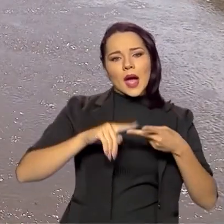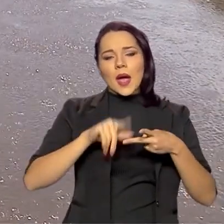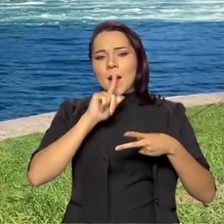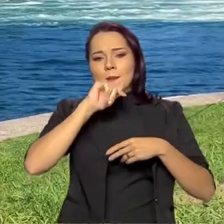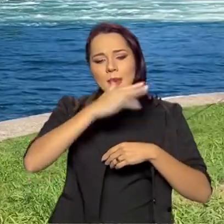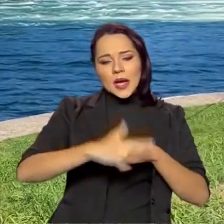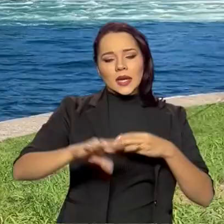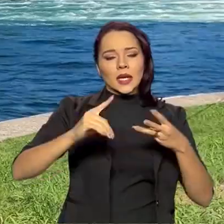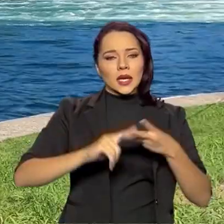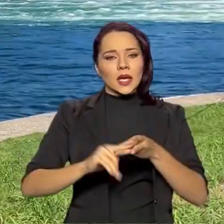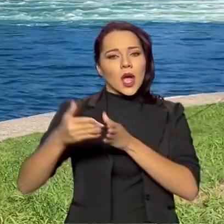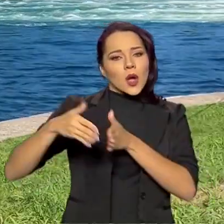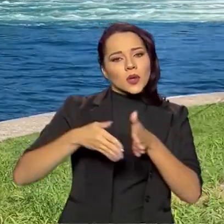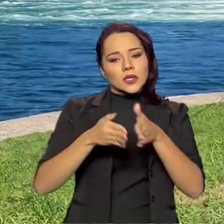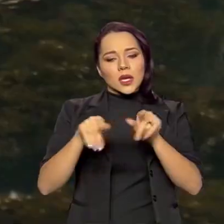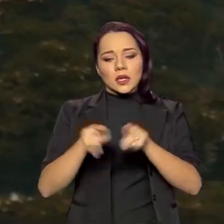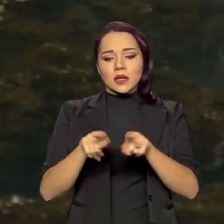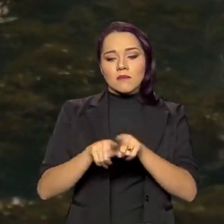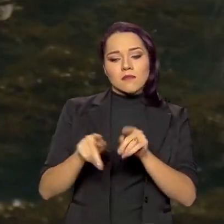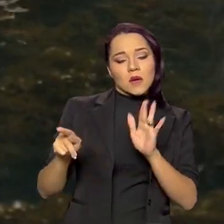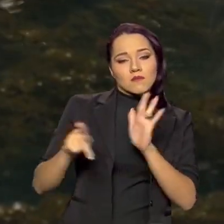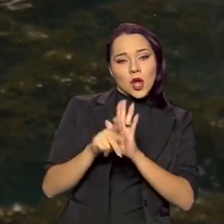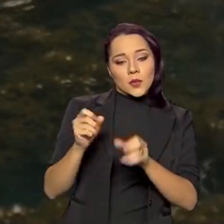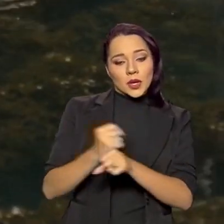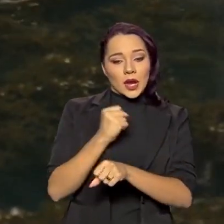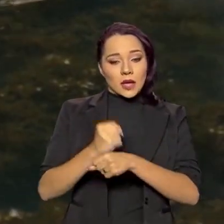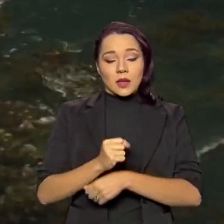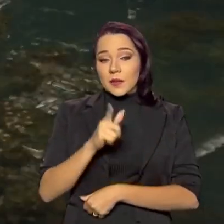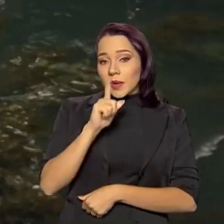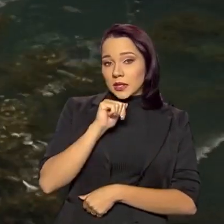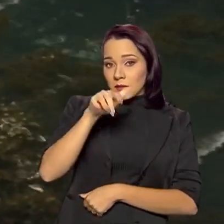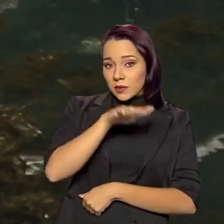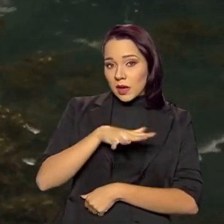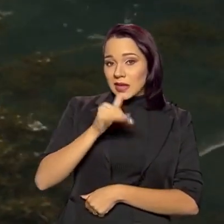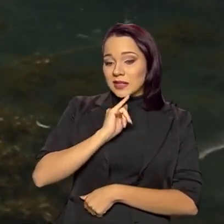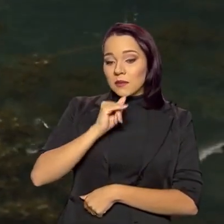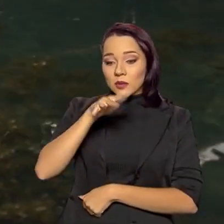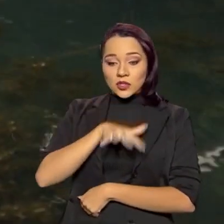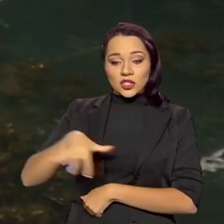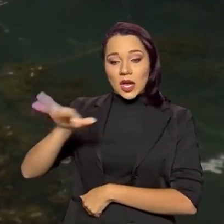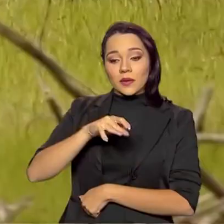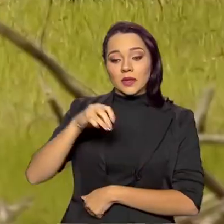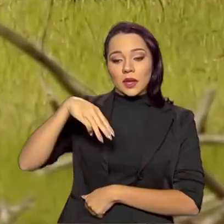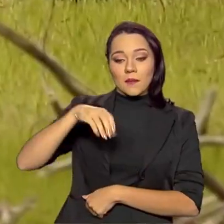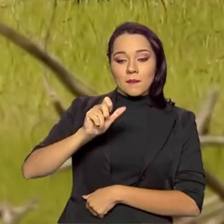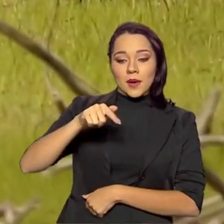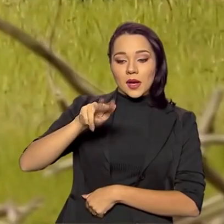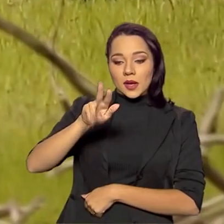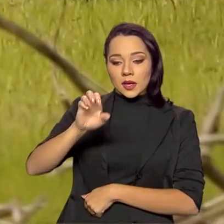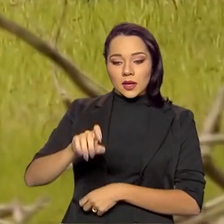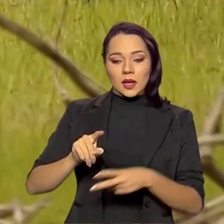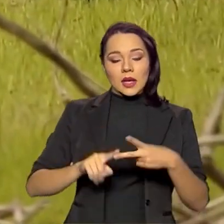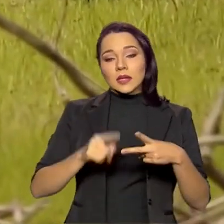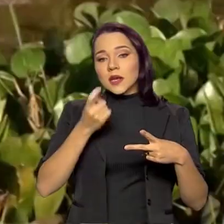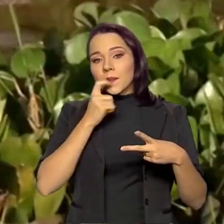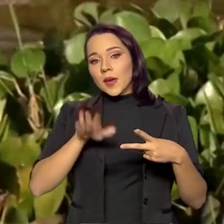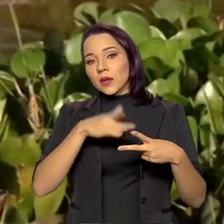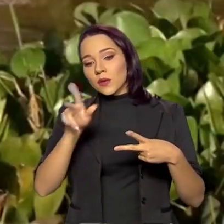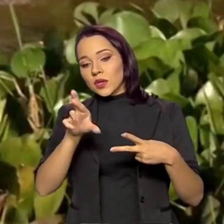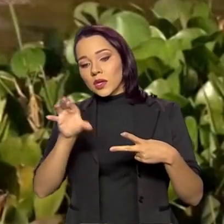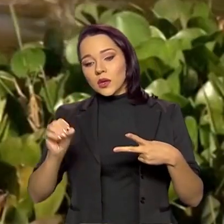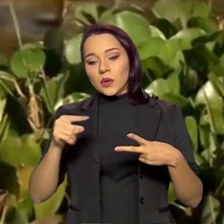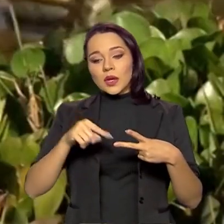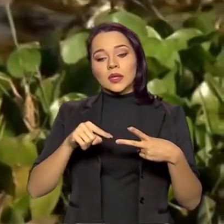continentais e artificiais. Como exemplo de área úmida costeira, temos os mangues. Já as margens de rios